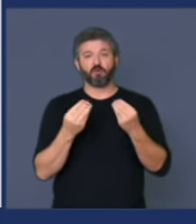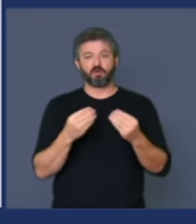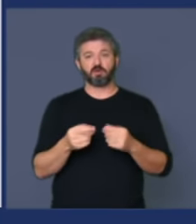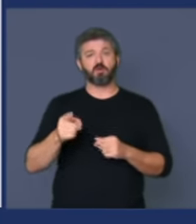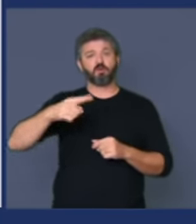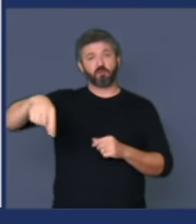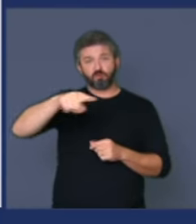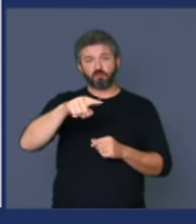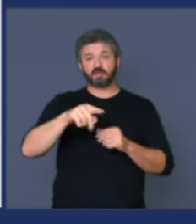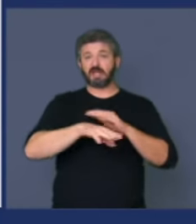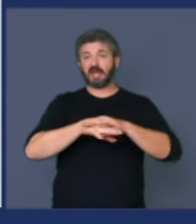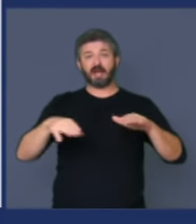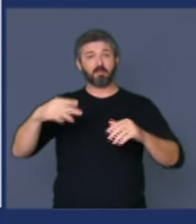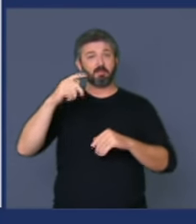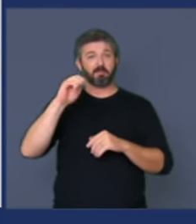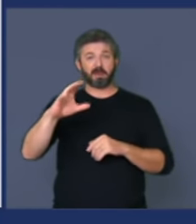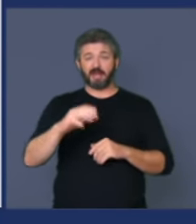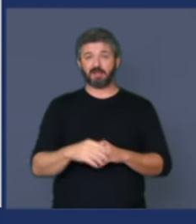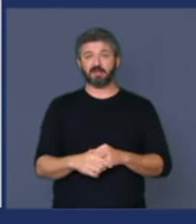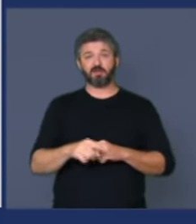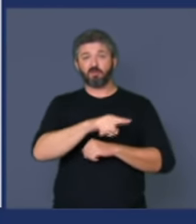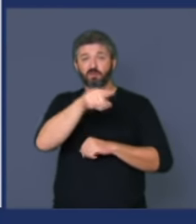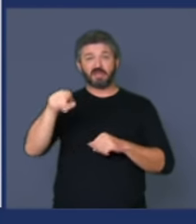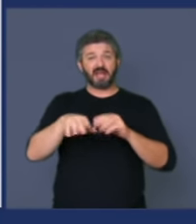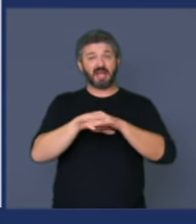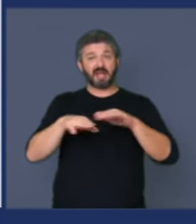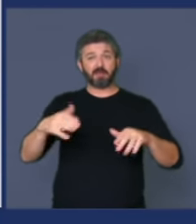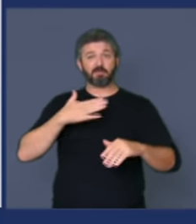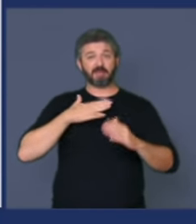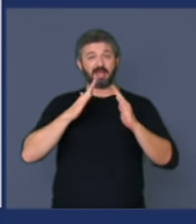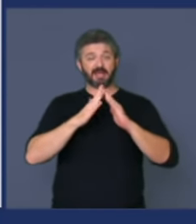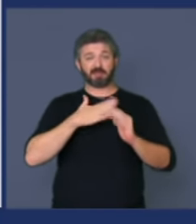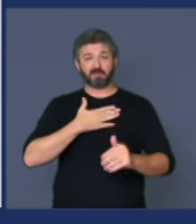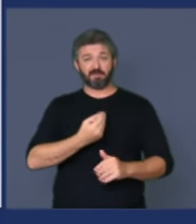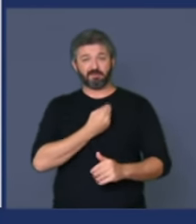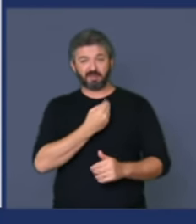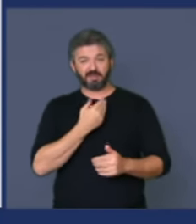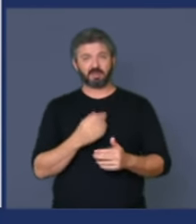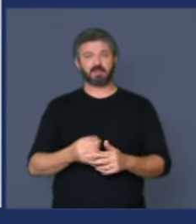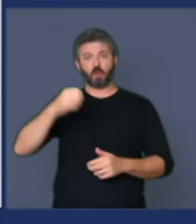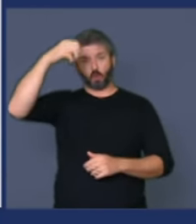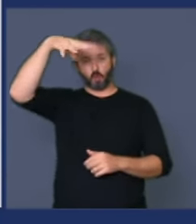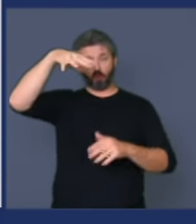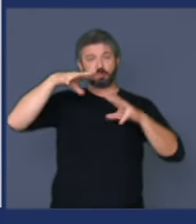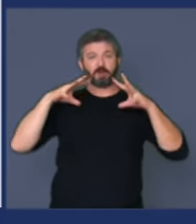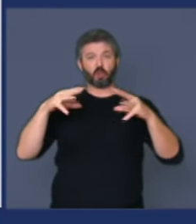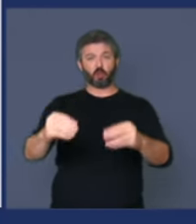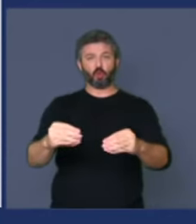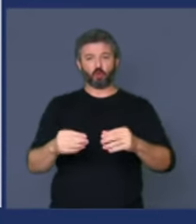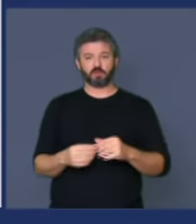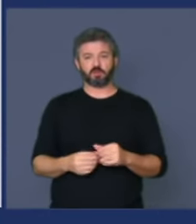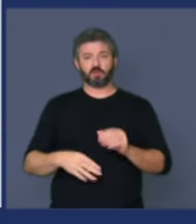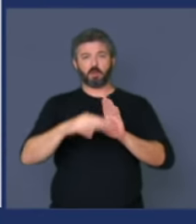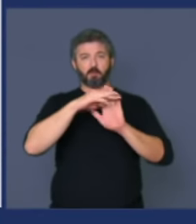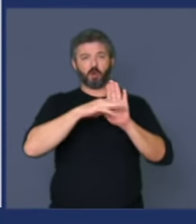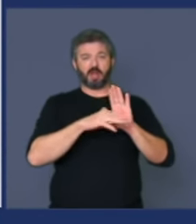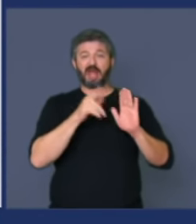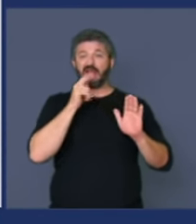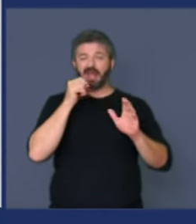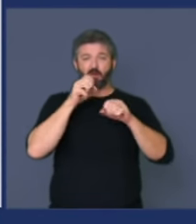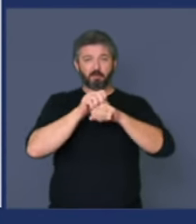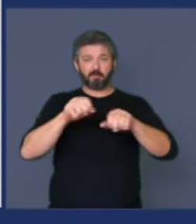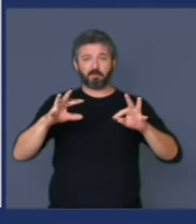acabaram com o PAC vocês acabaram com o programa Minha Casa Minha Vida com o Luz para Todos com o programa Água para Todos